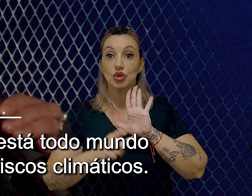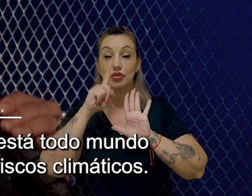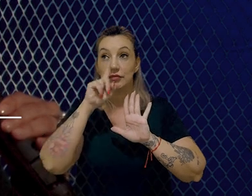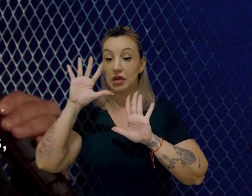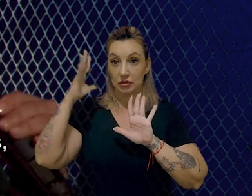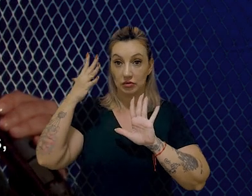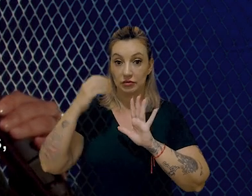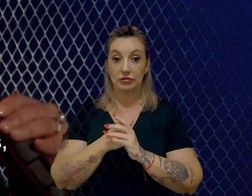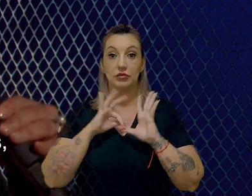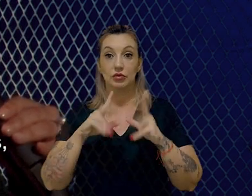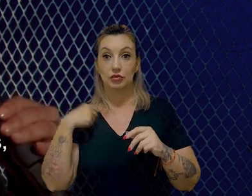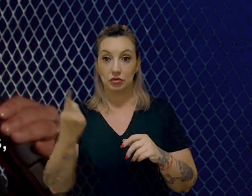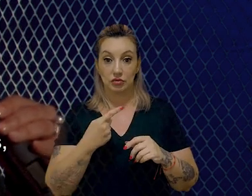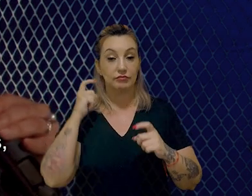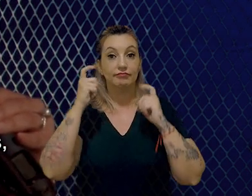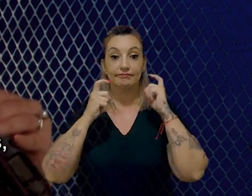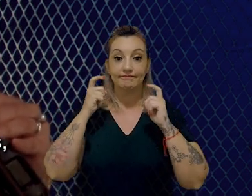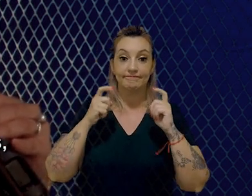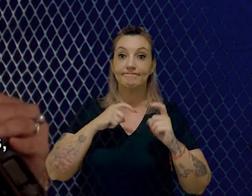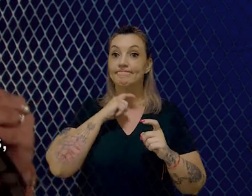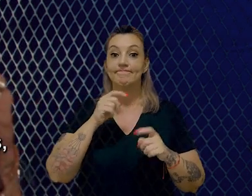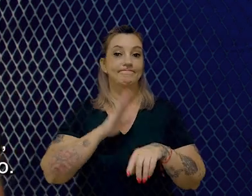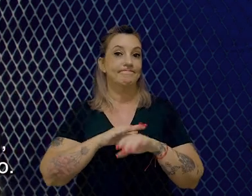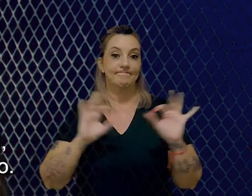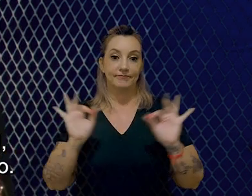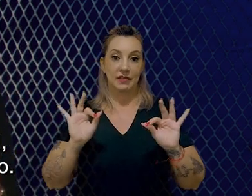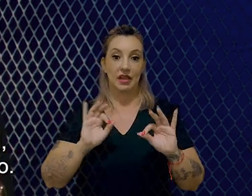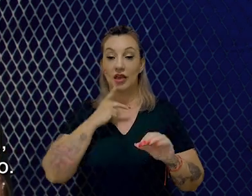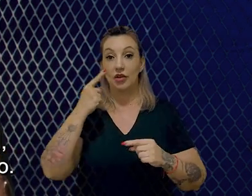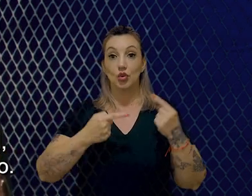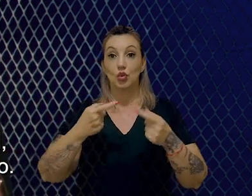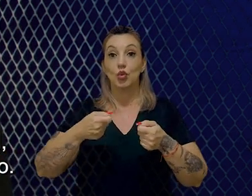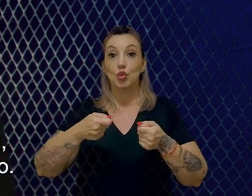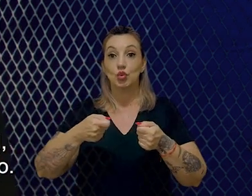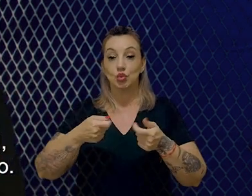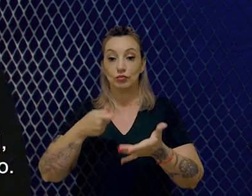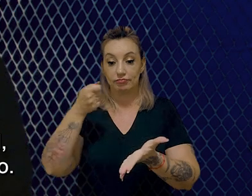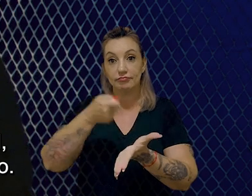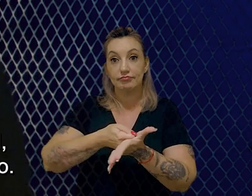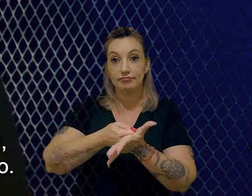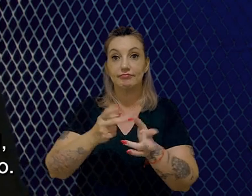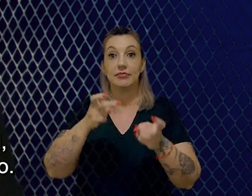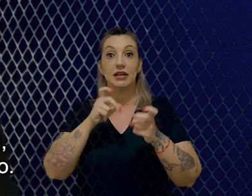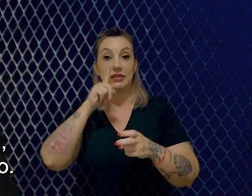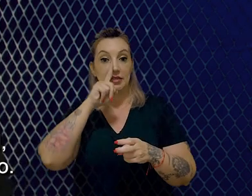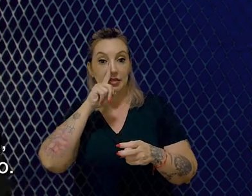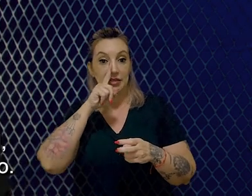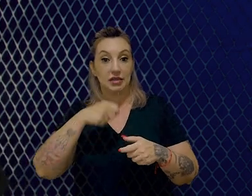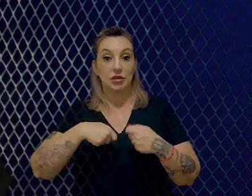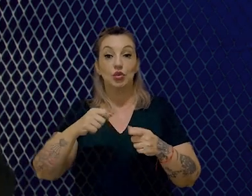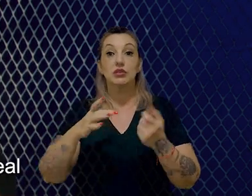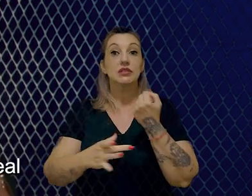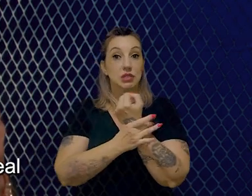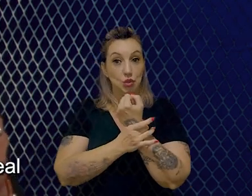climáticos, todos nós vamos ficar preocupados, mas ninguém vai agir. Na hora que a gente discute custo de capital, percepção de risco e custo de